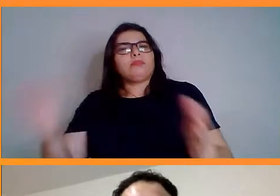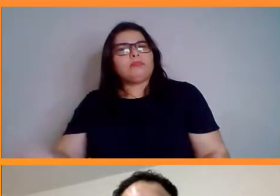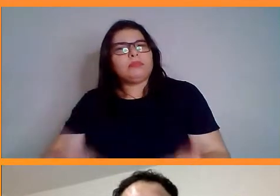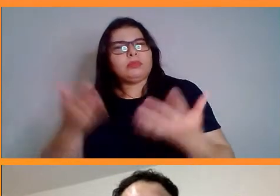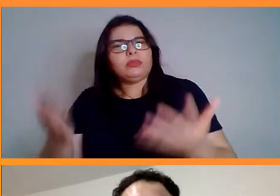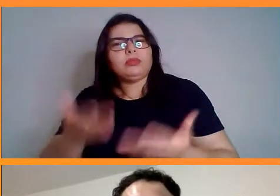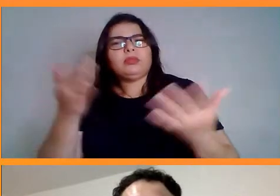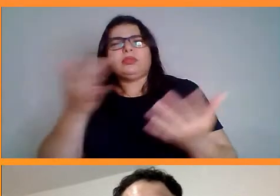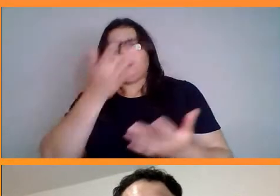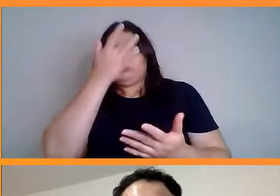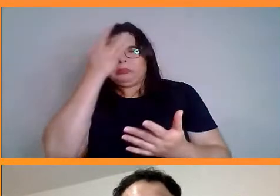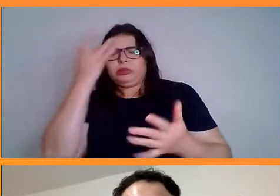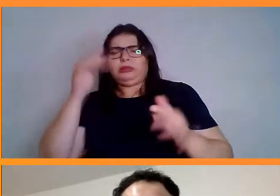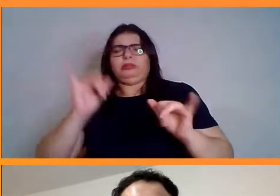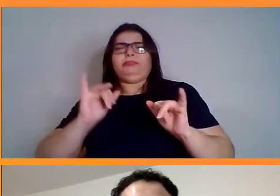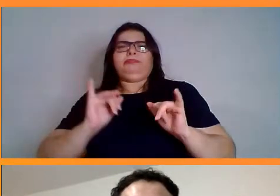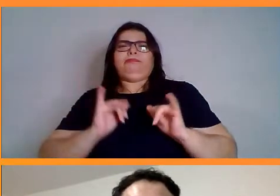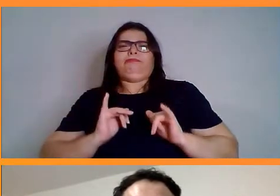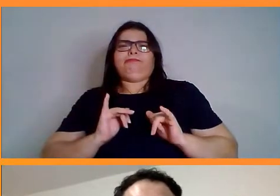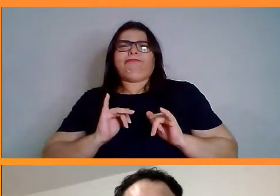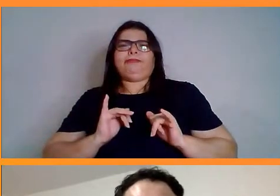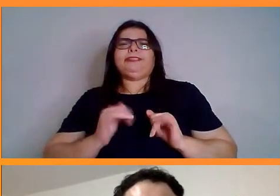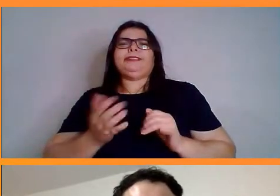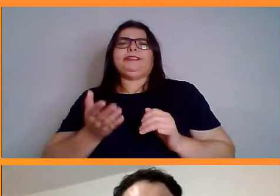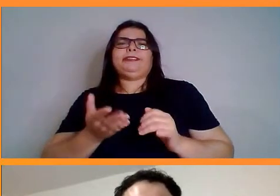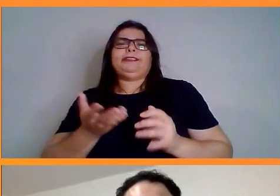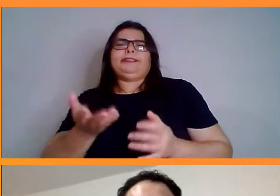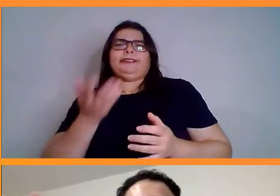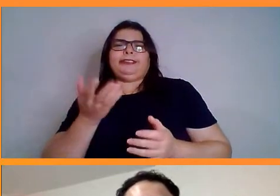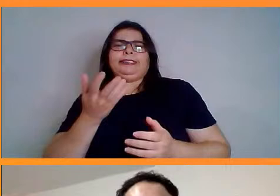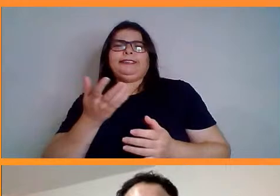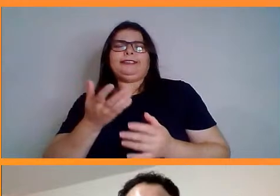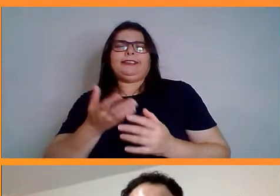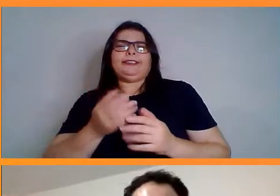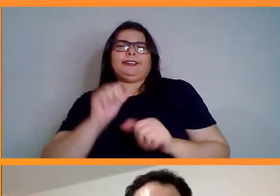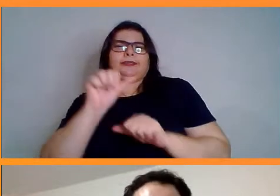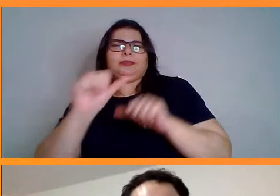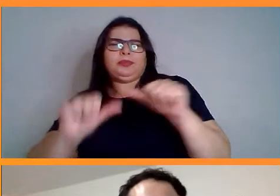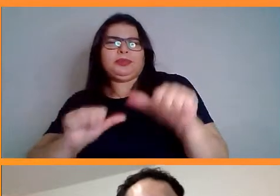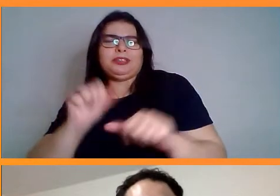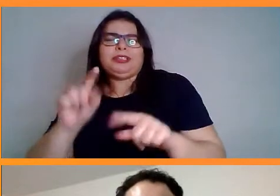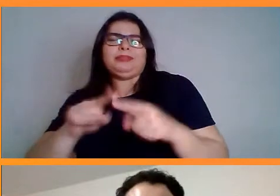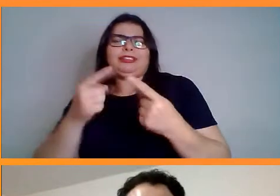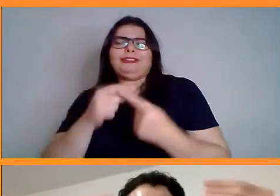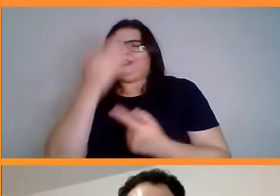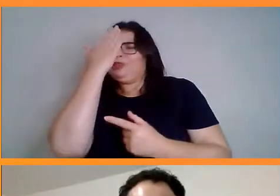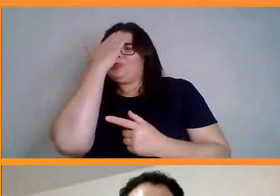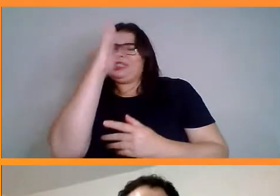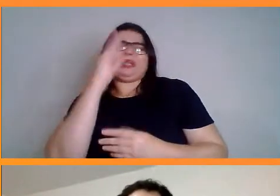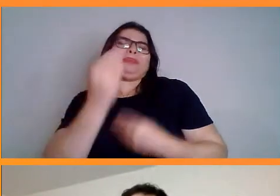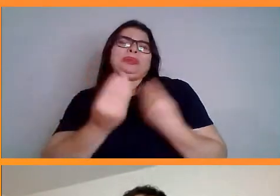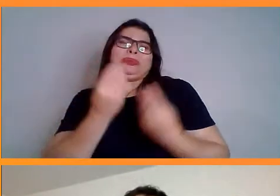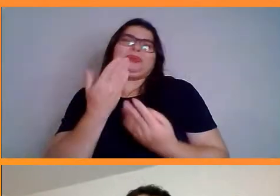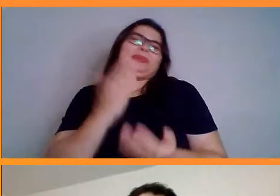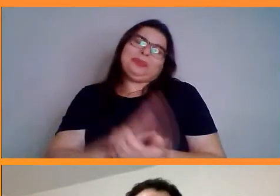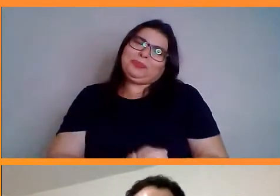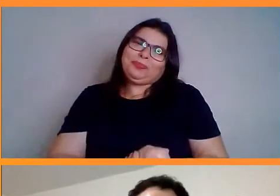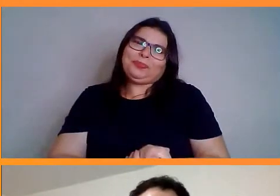sedentária que deseja sair dessa situação, mas se sente perdida. Olha só. Isso é muito comum.